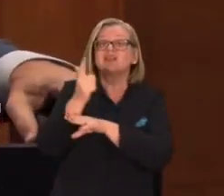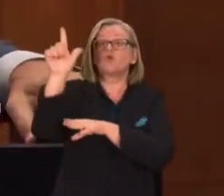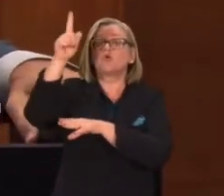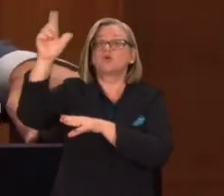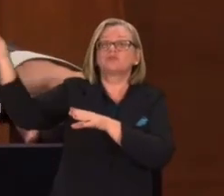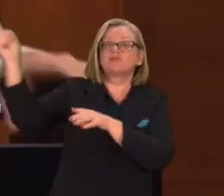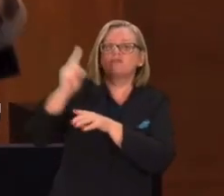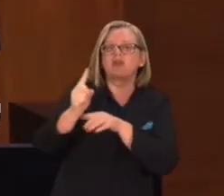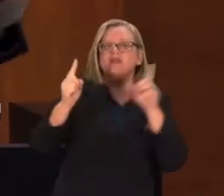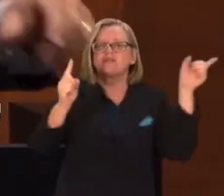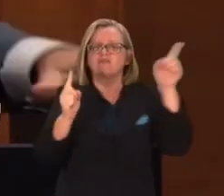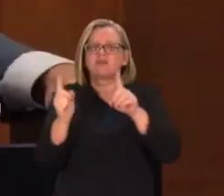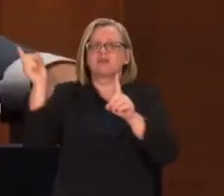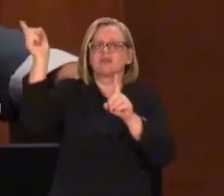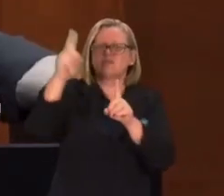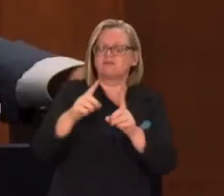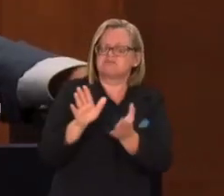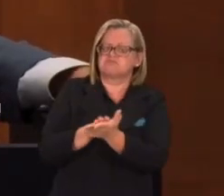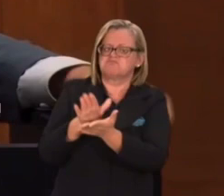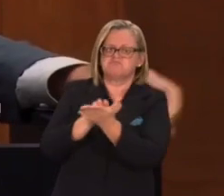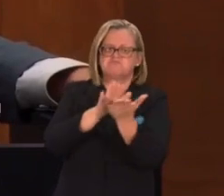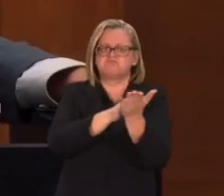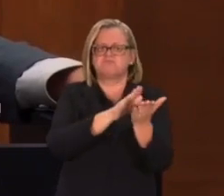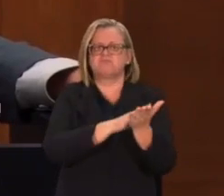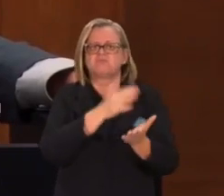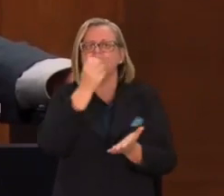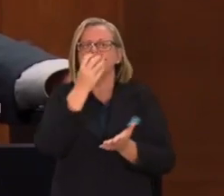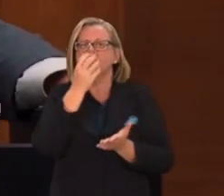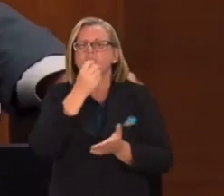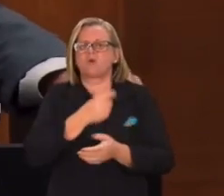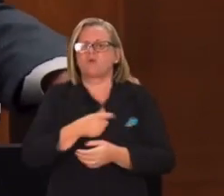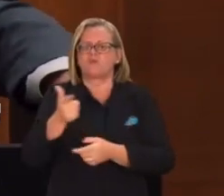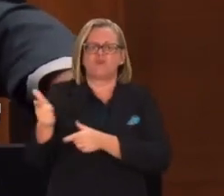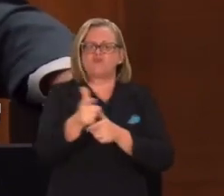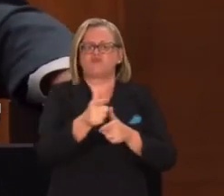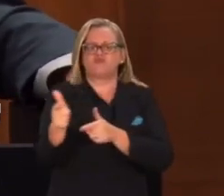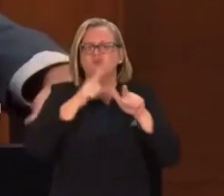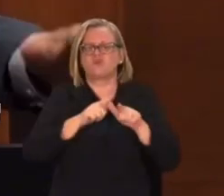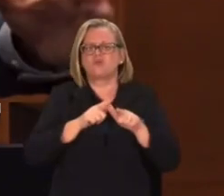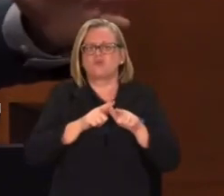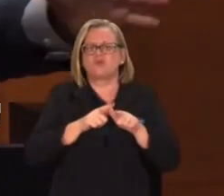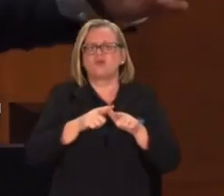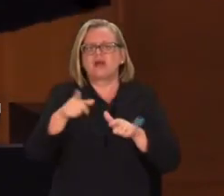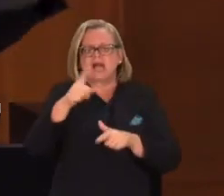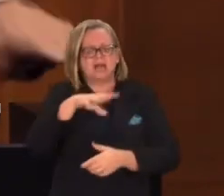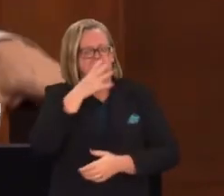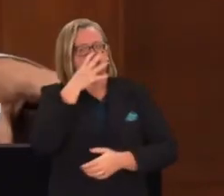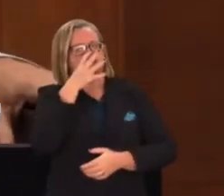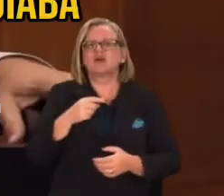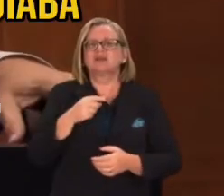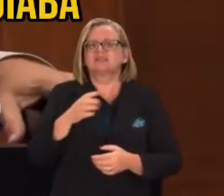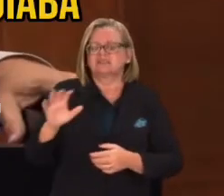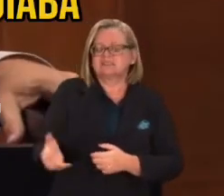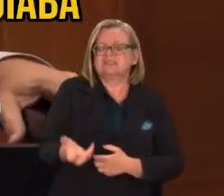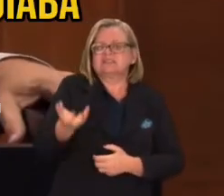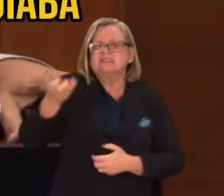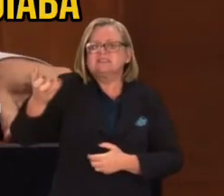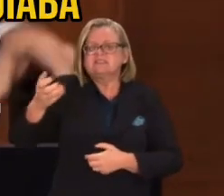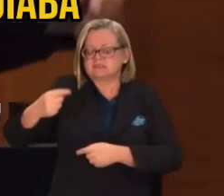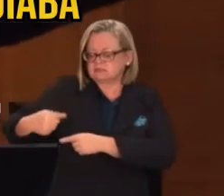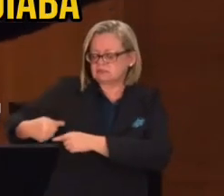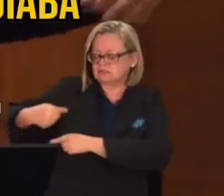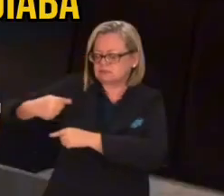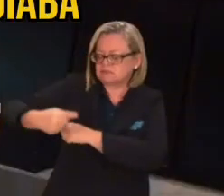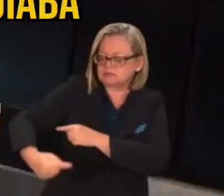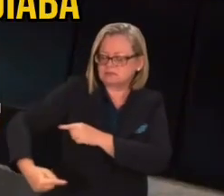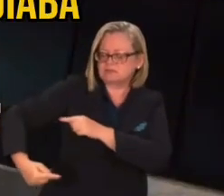fogo. E eles falaram assim, Deputado, impressionante. Nós trouxemos aqui um trator de esteira. Chegou aqui e